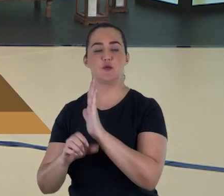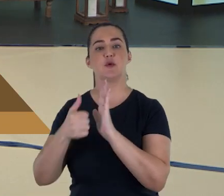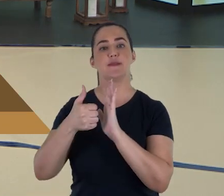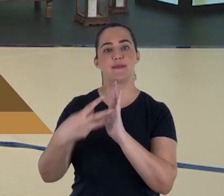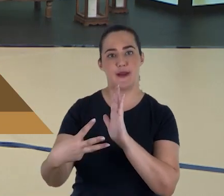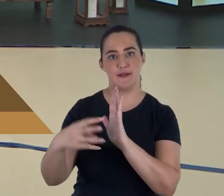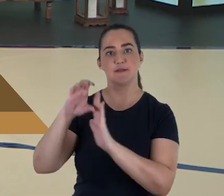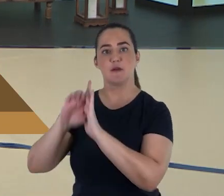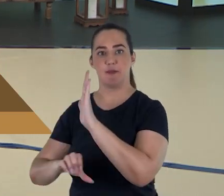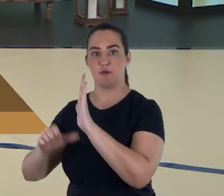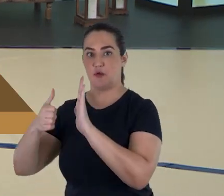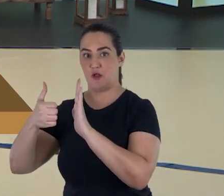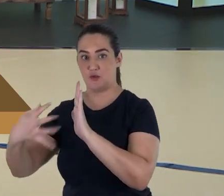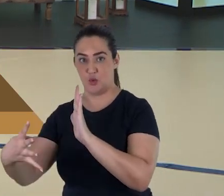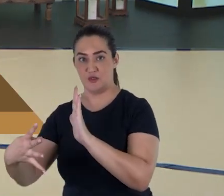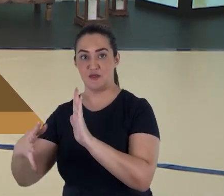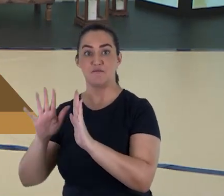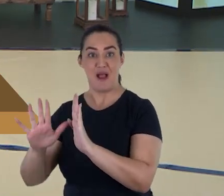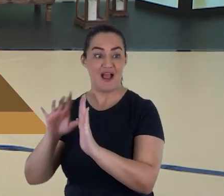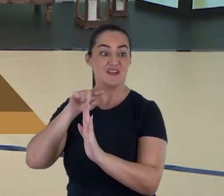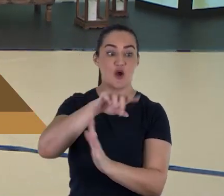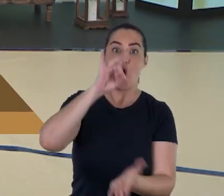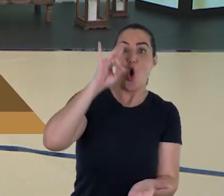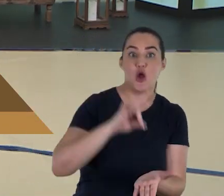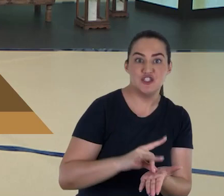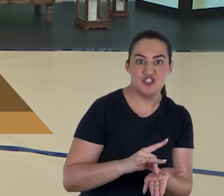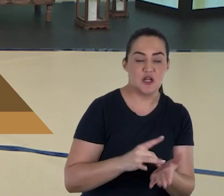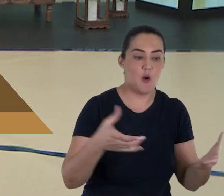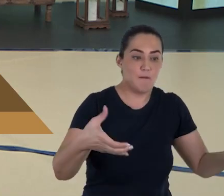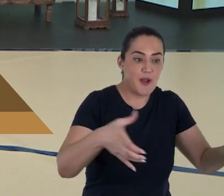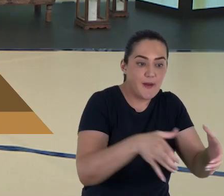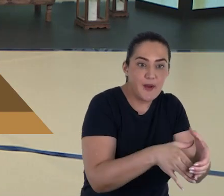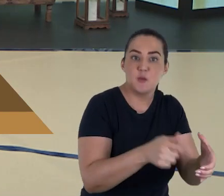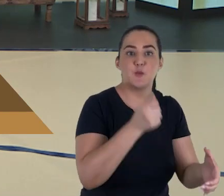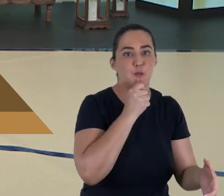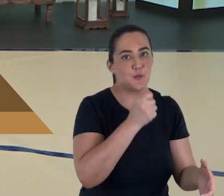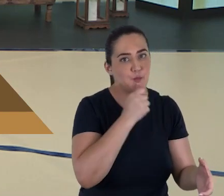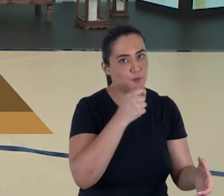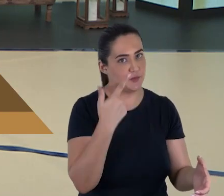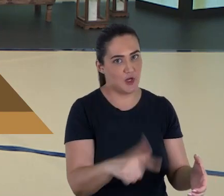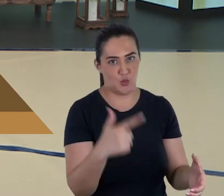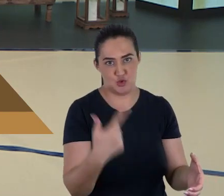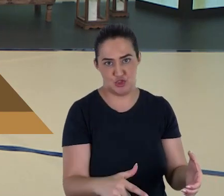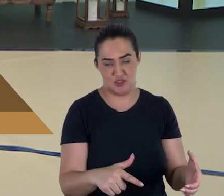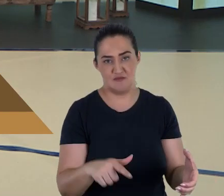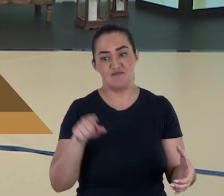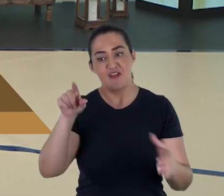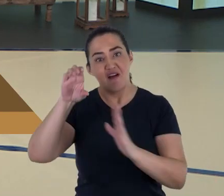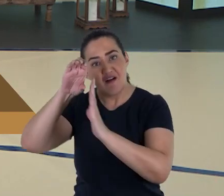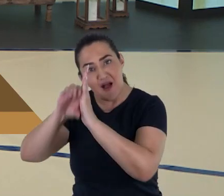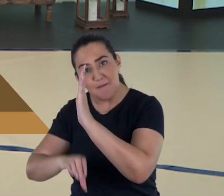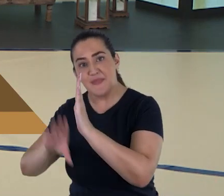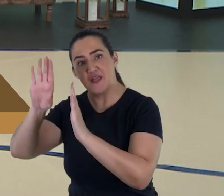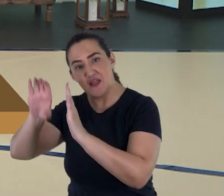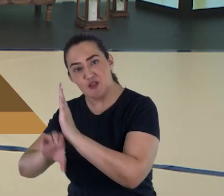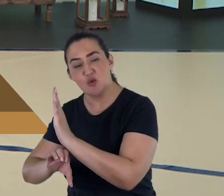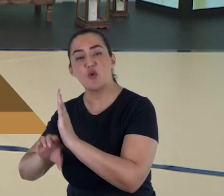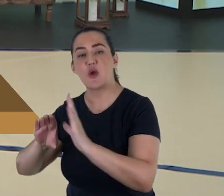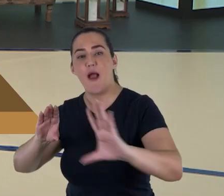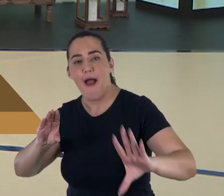capítulos em Daniel que não estavam no texto hebraico, tá certo? Mas são capítulos que foram